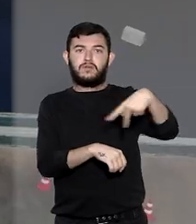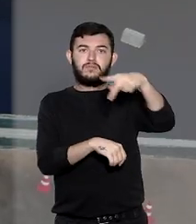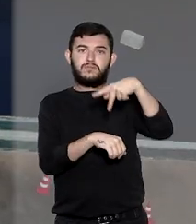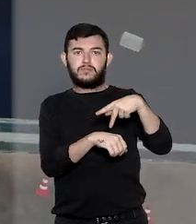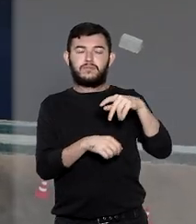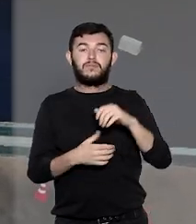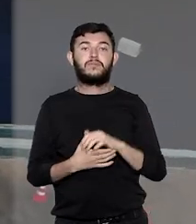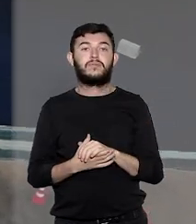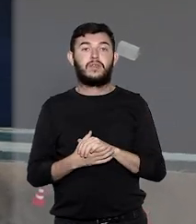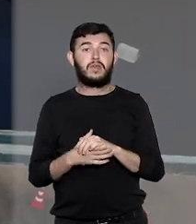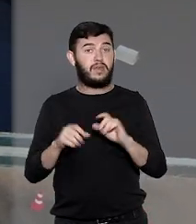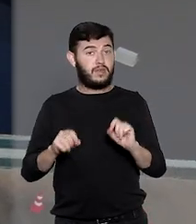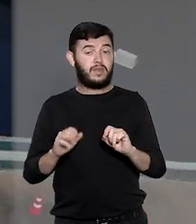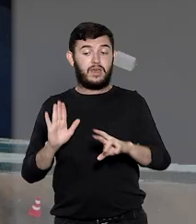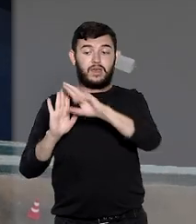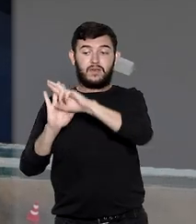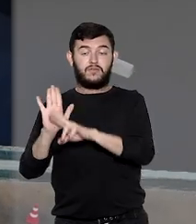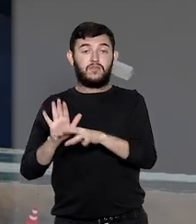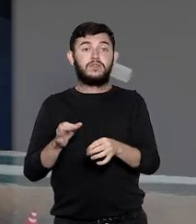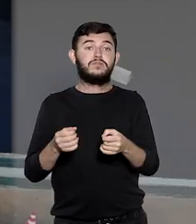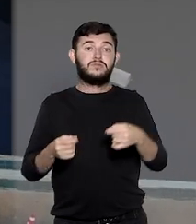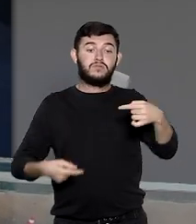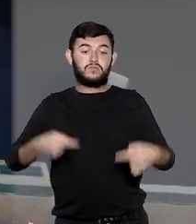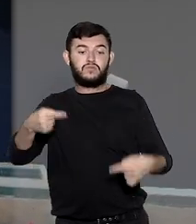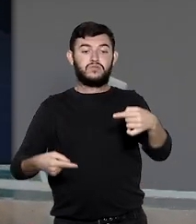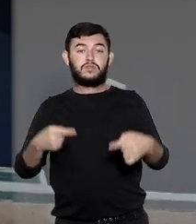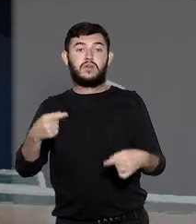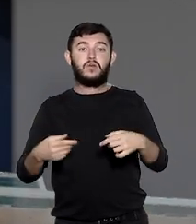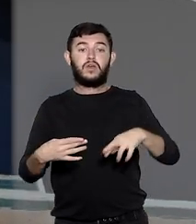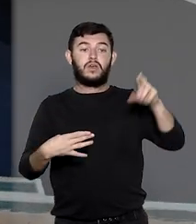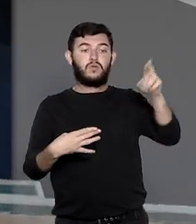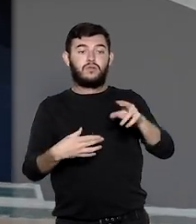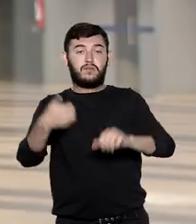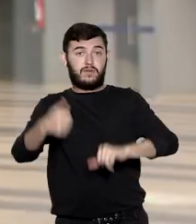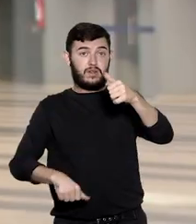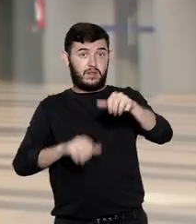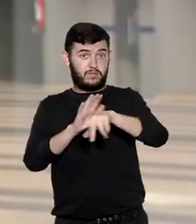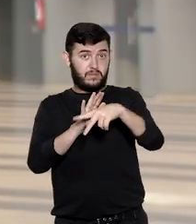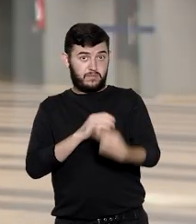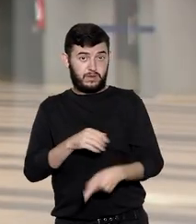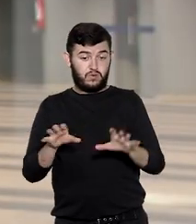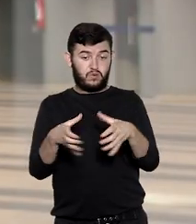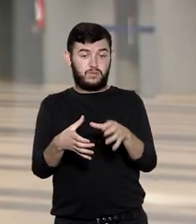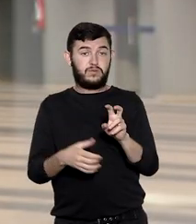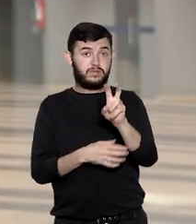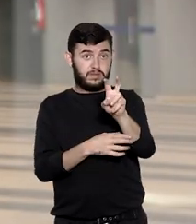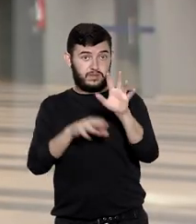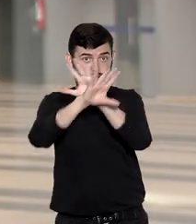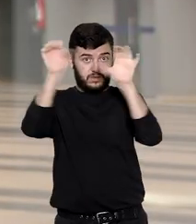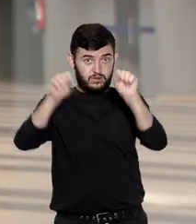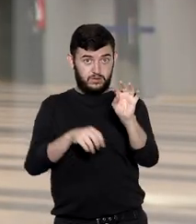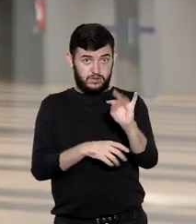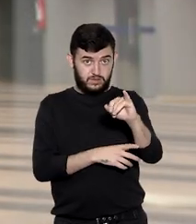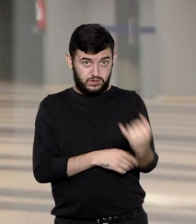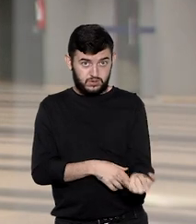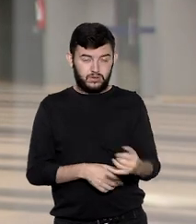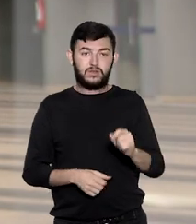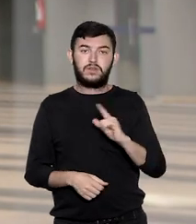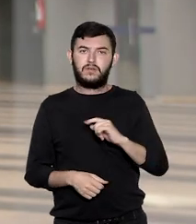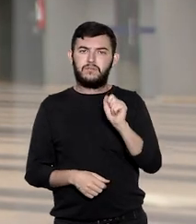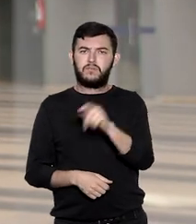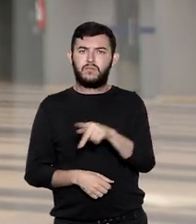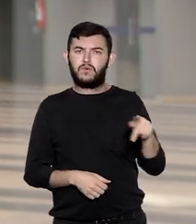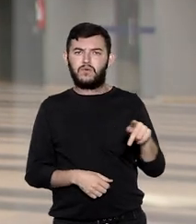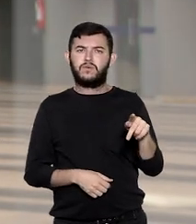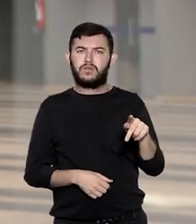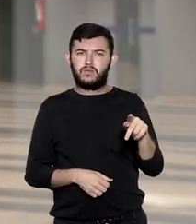Essa regra foi discutida em um recurso analisado na quinta turma do STJ. O caso julgado envolveu professores de instituição de